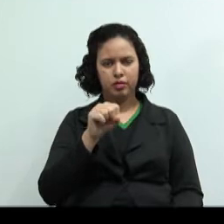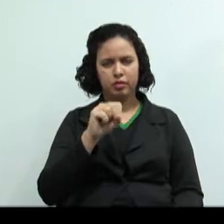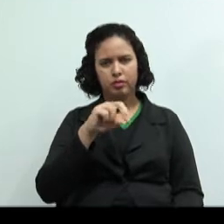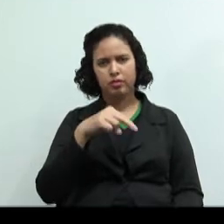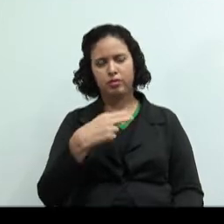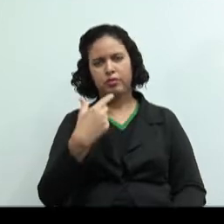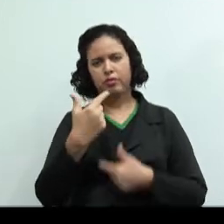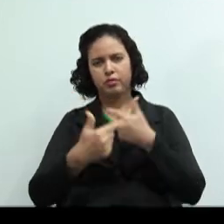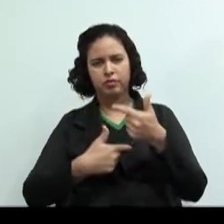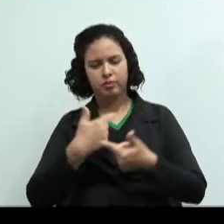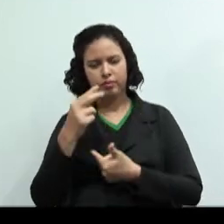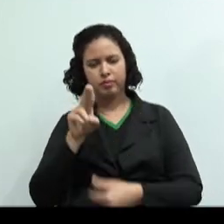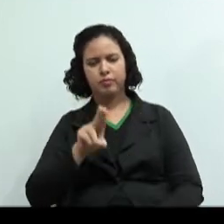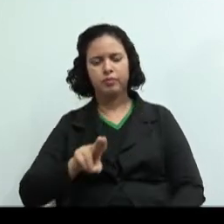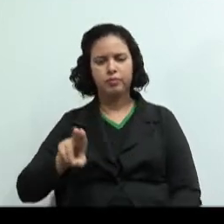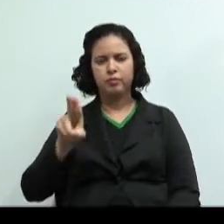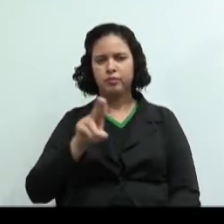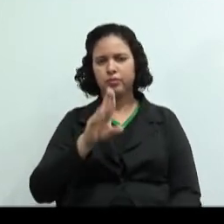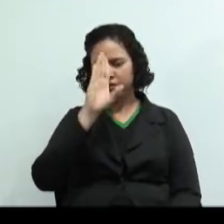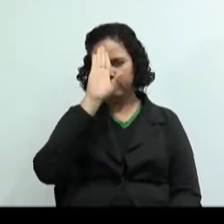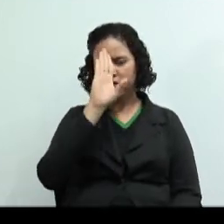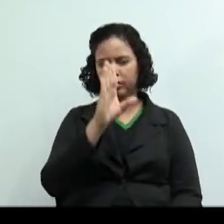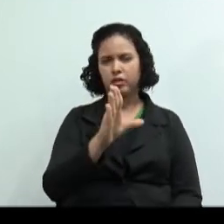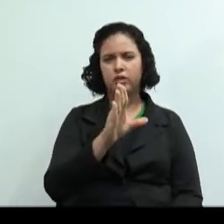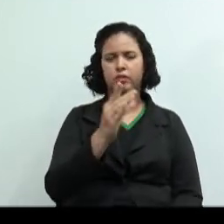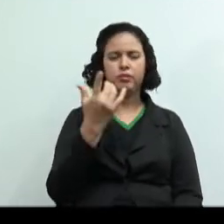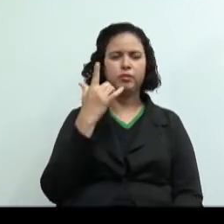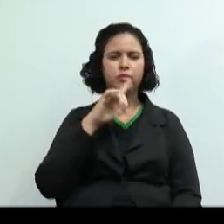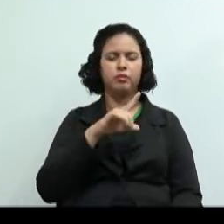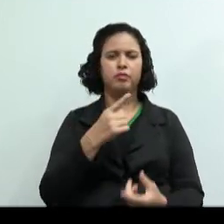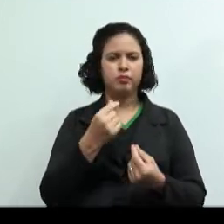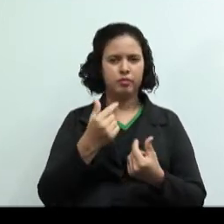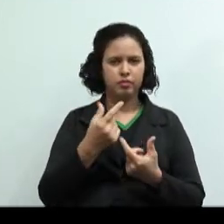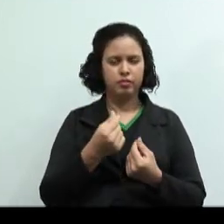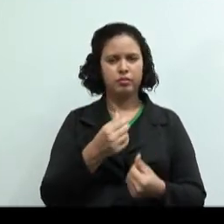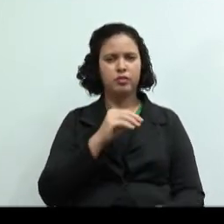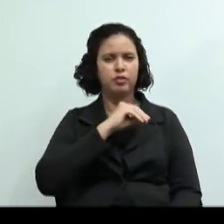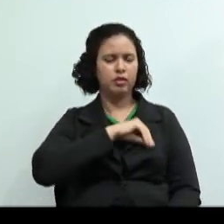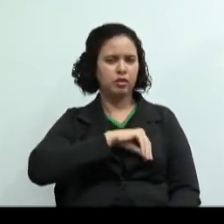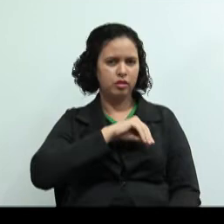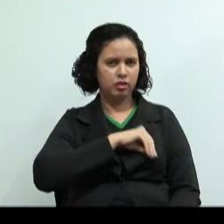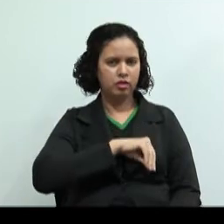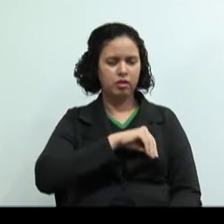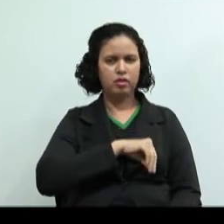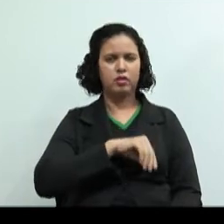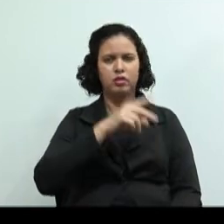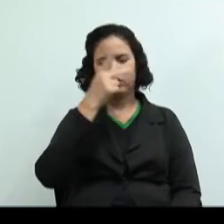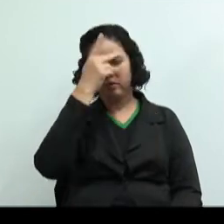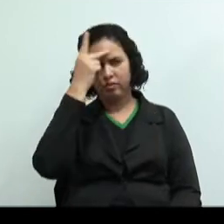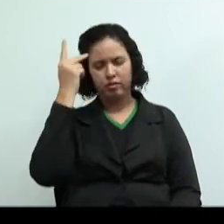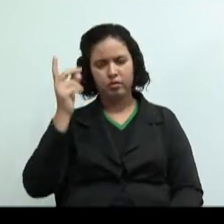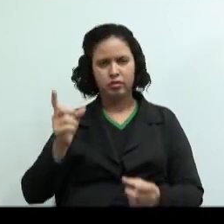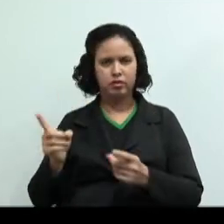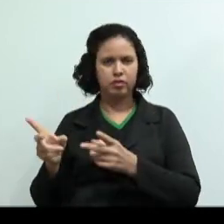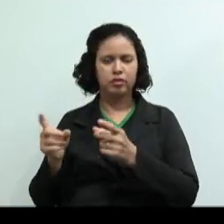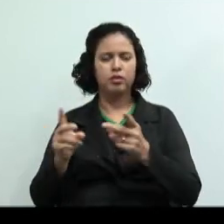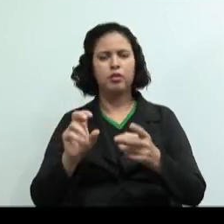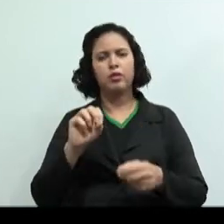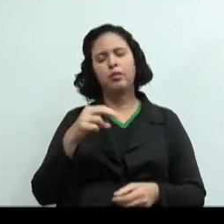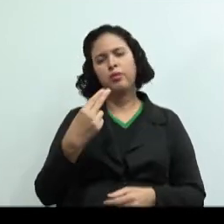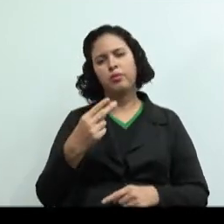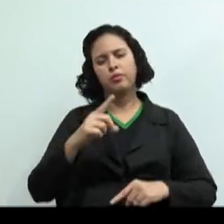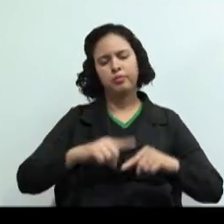direto ou indiretamente para obtenção de receita. Exemplo, salário do pessoal de vendas, material de limpeza do escritório e da cooperativa.